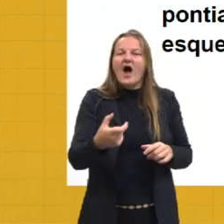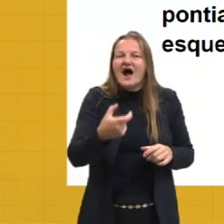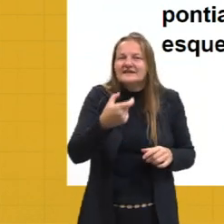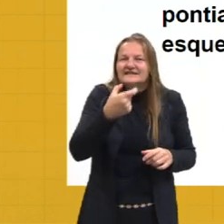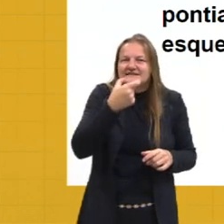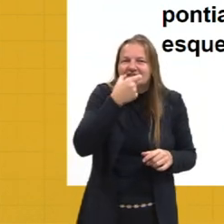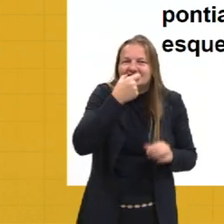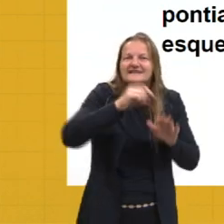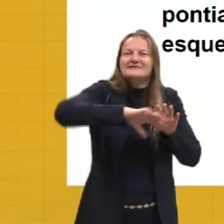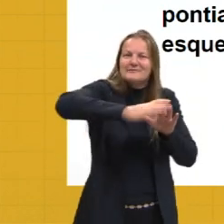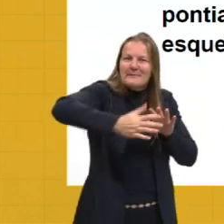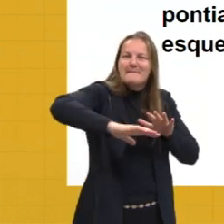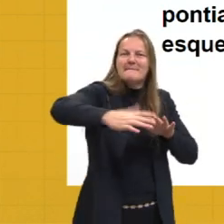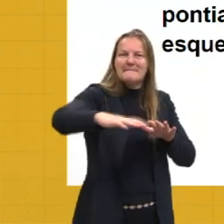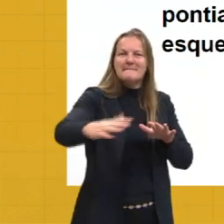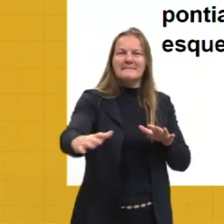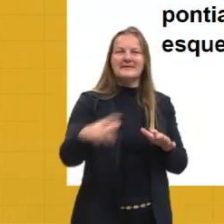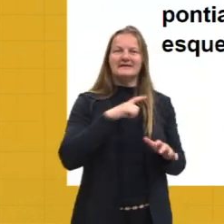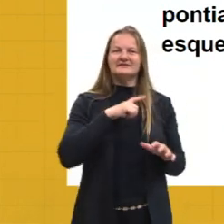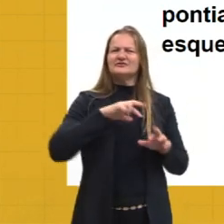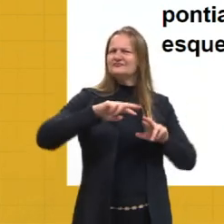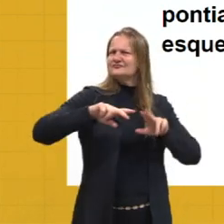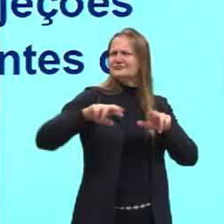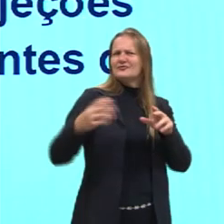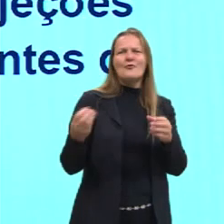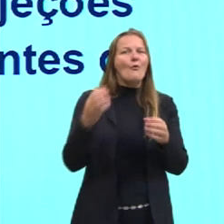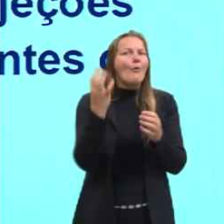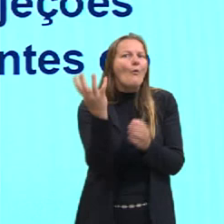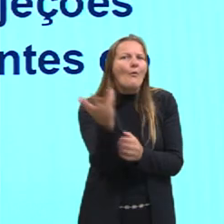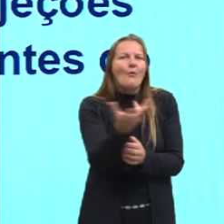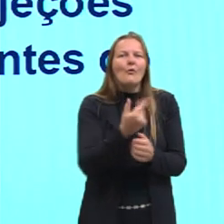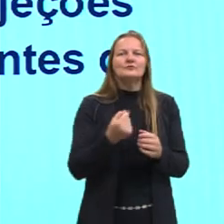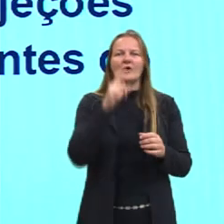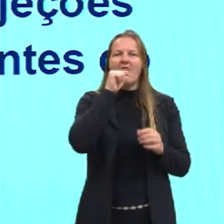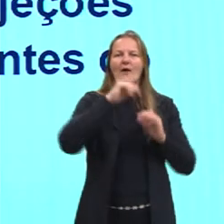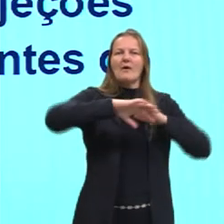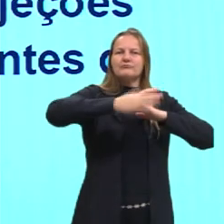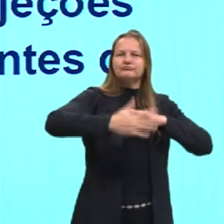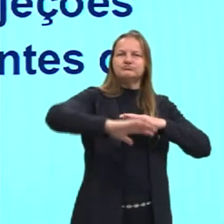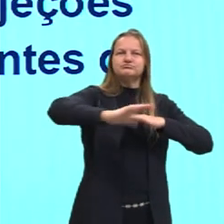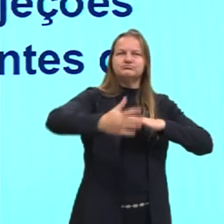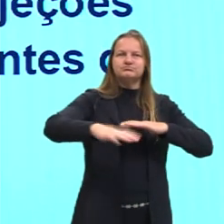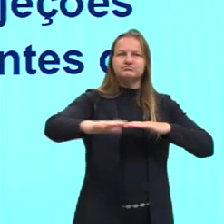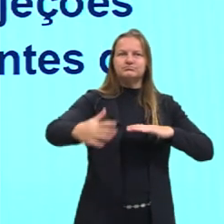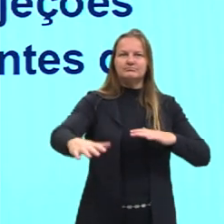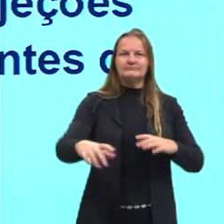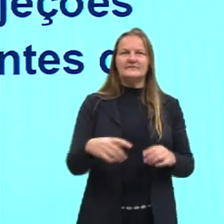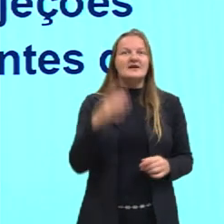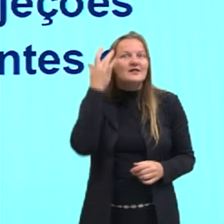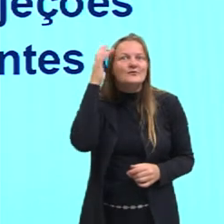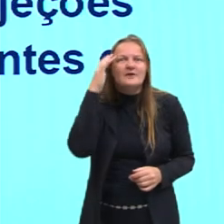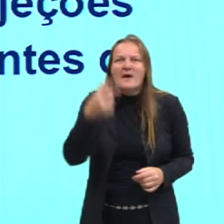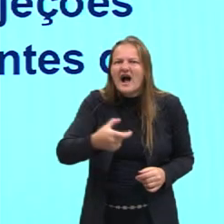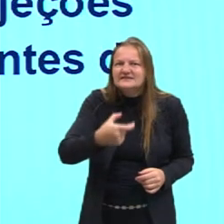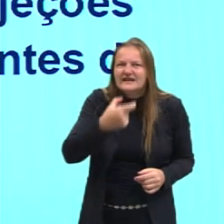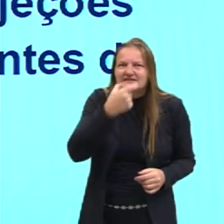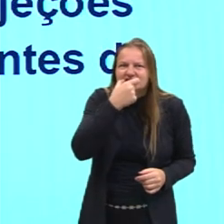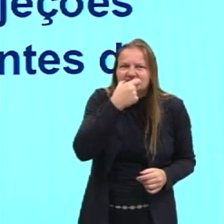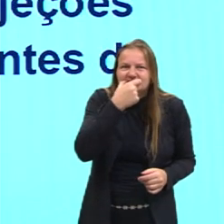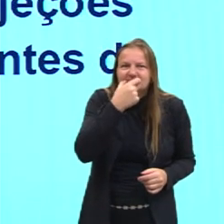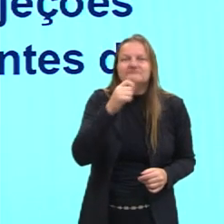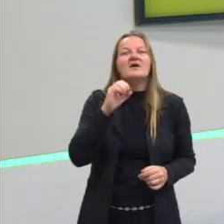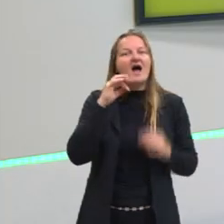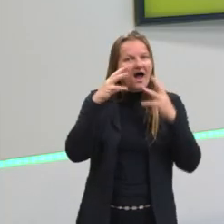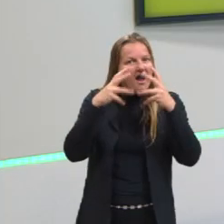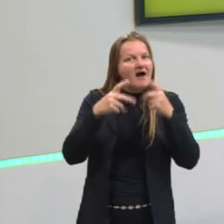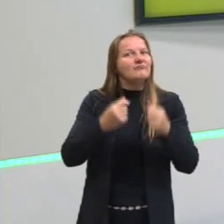o lírio do mar, pepino do mar, e o ouriço do mar. Gente, eu não sabia que bolacha da praia era animal. Gente, se